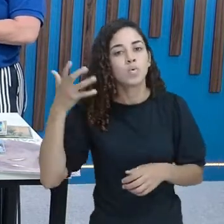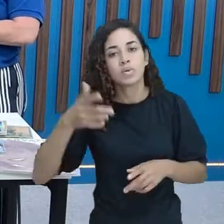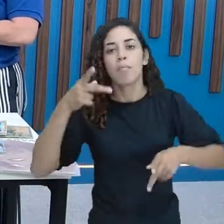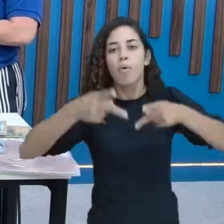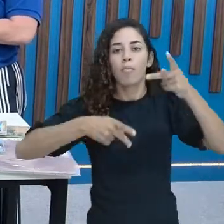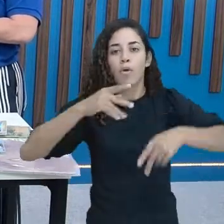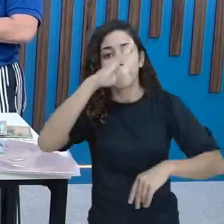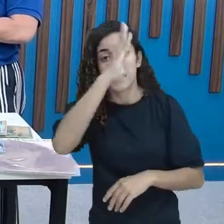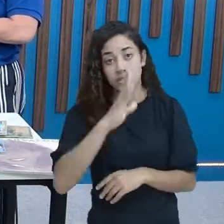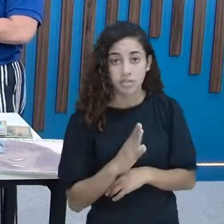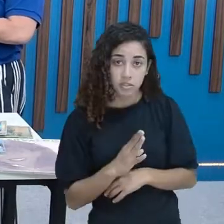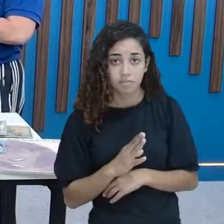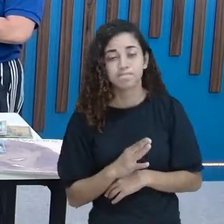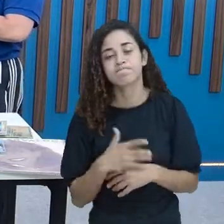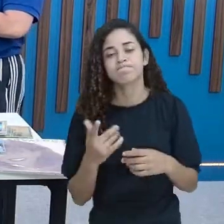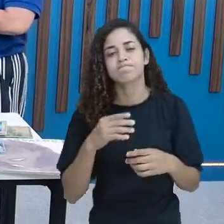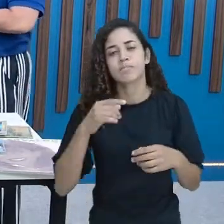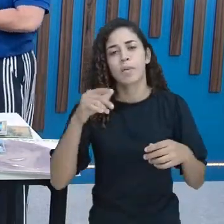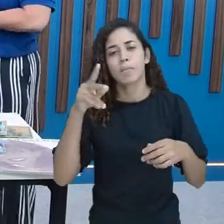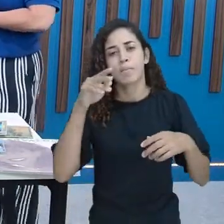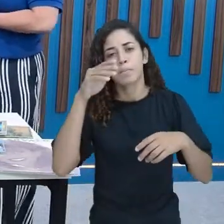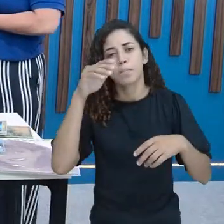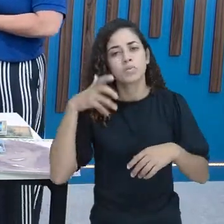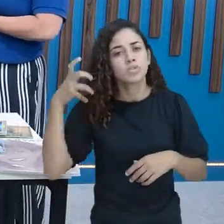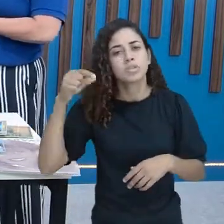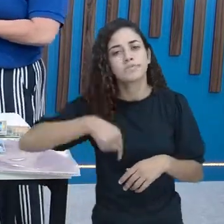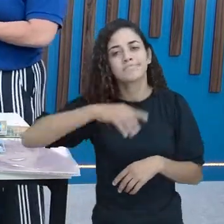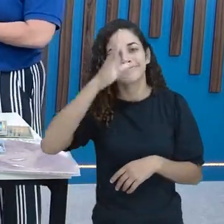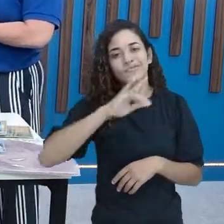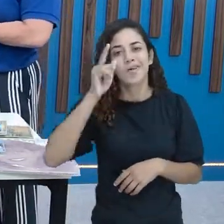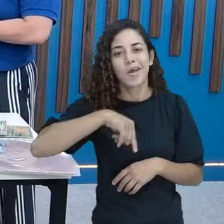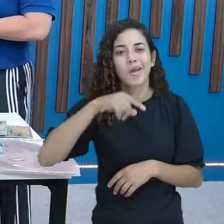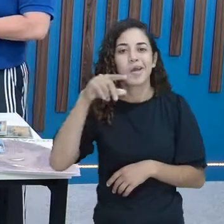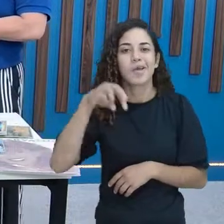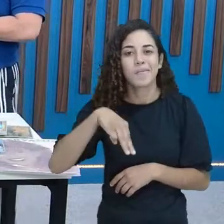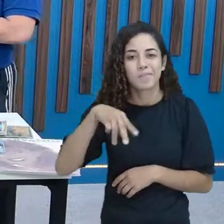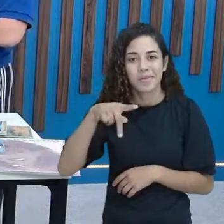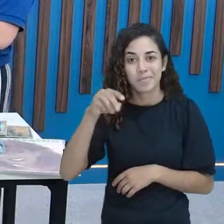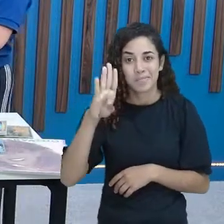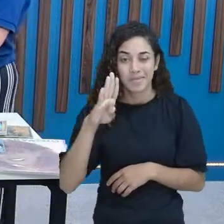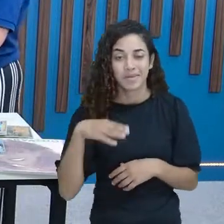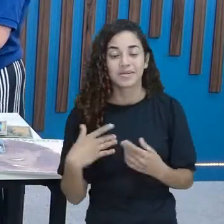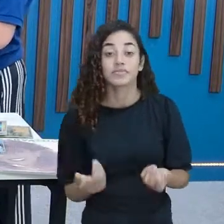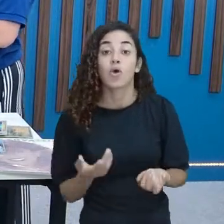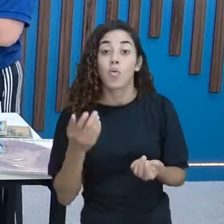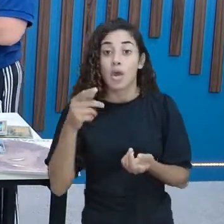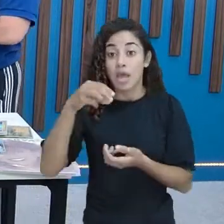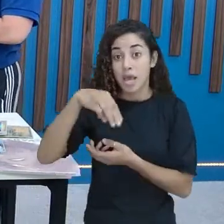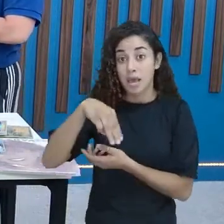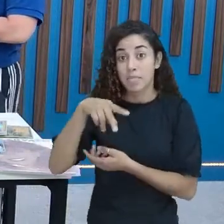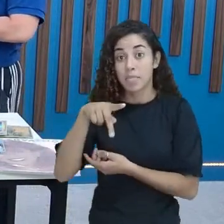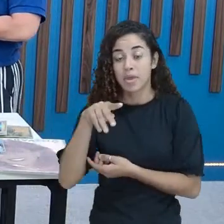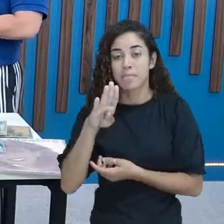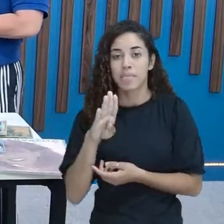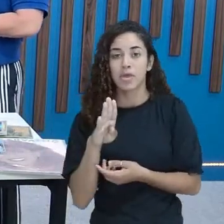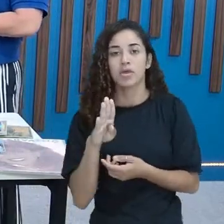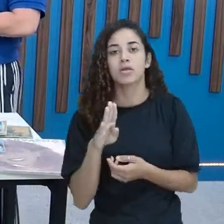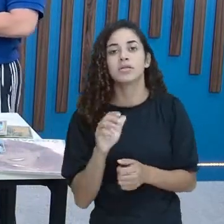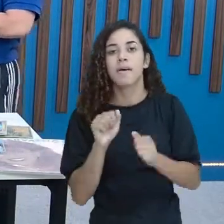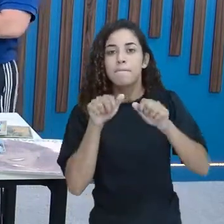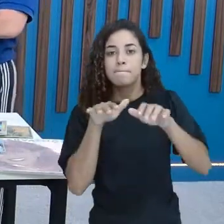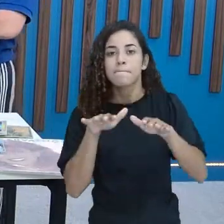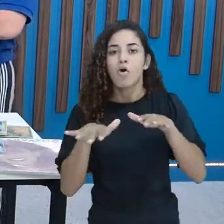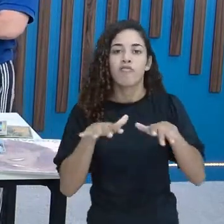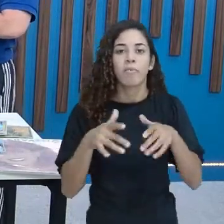Brasileira Toda música do Brasil É a MPB A rigor Tem a MPB Movimento na